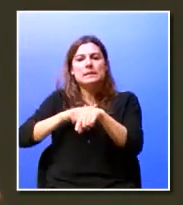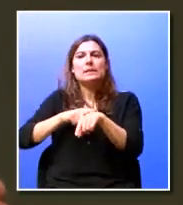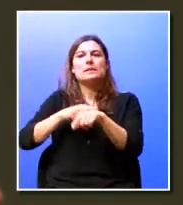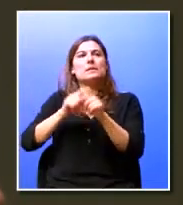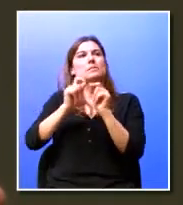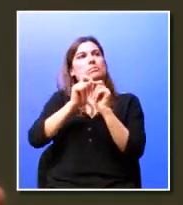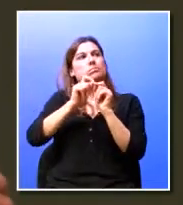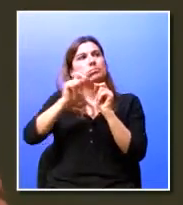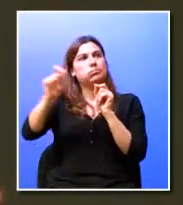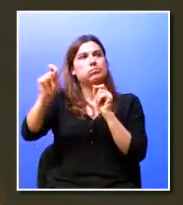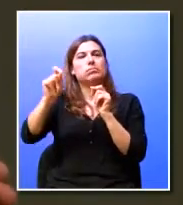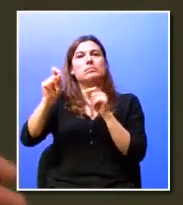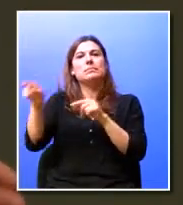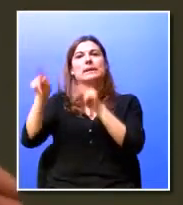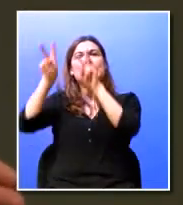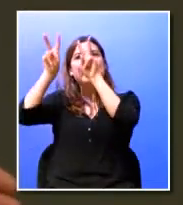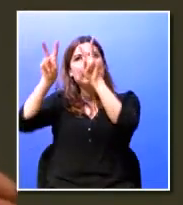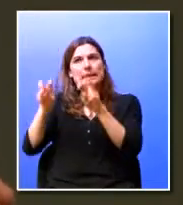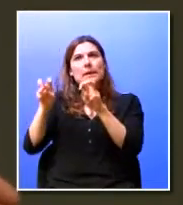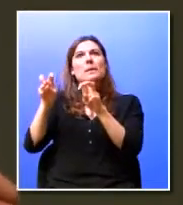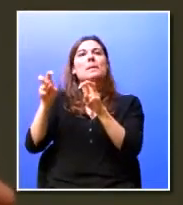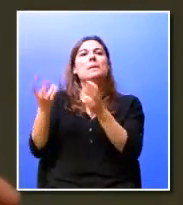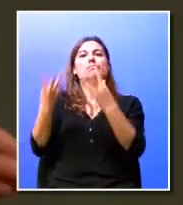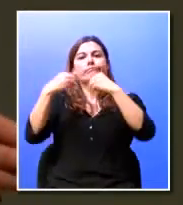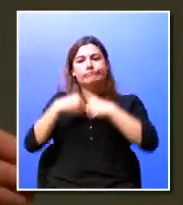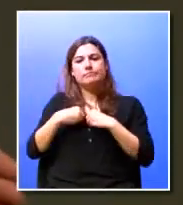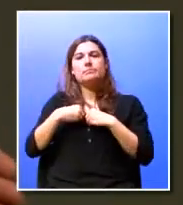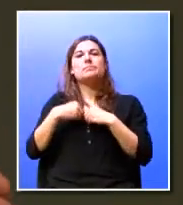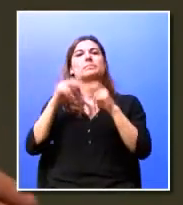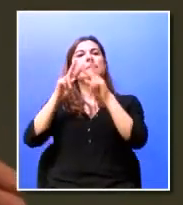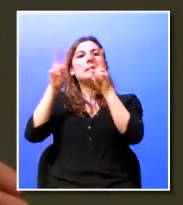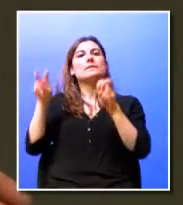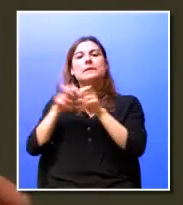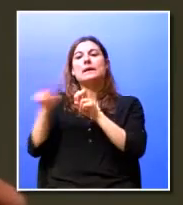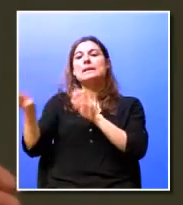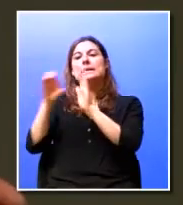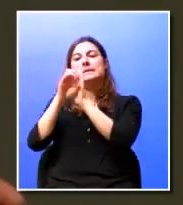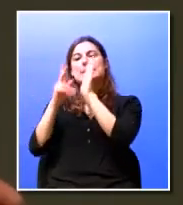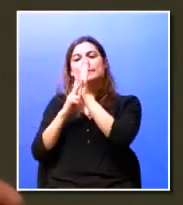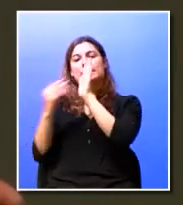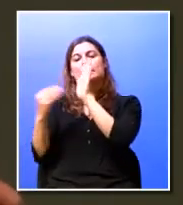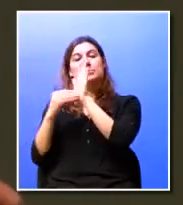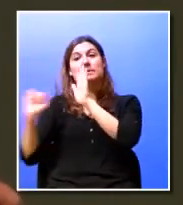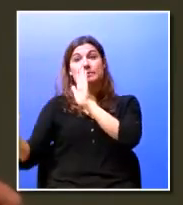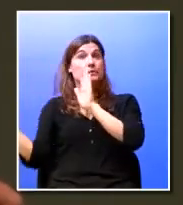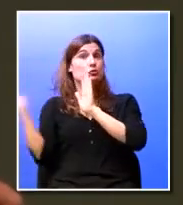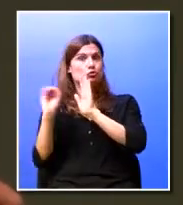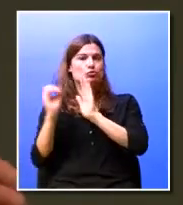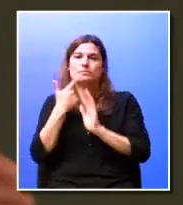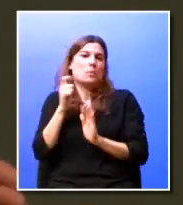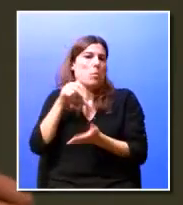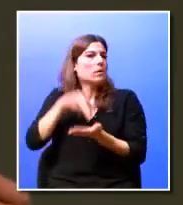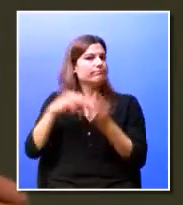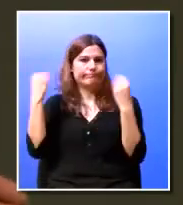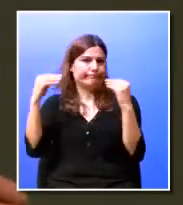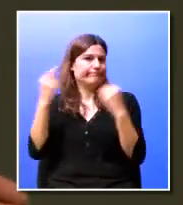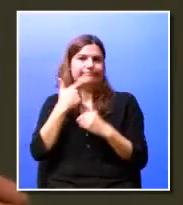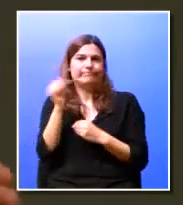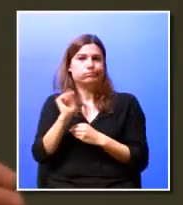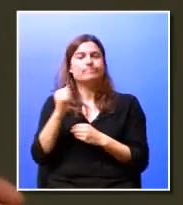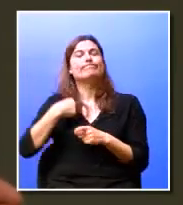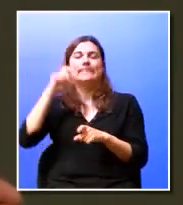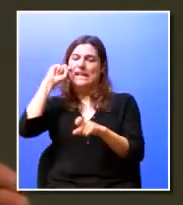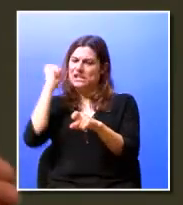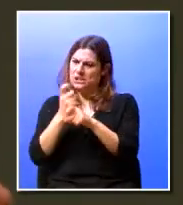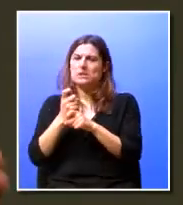aquela matéria, ou aquela formação certificada no seu currículo profissional. É extremamente exigente